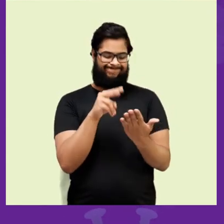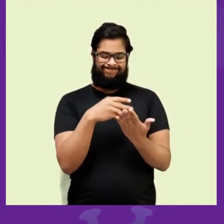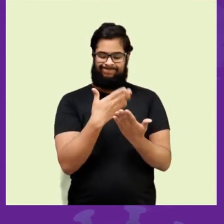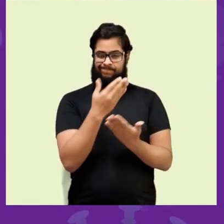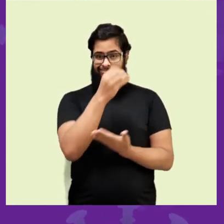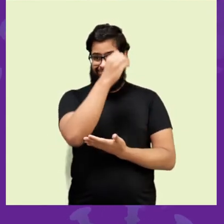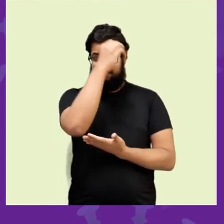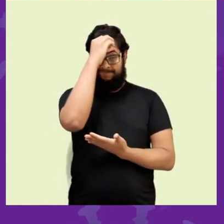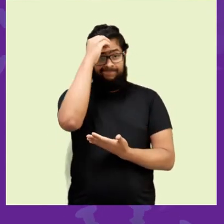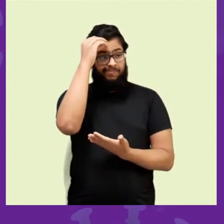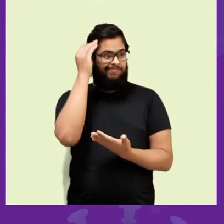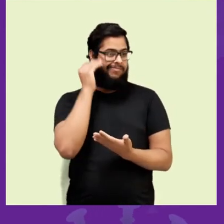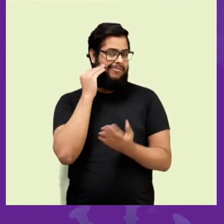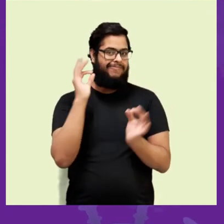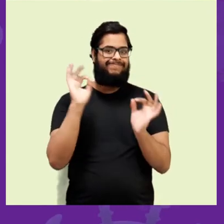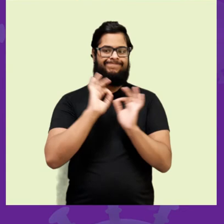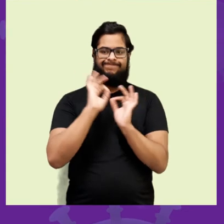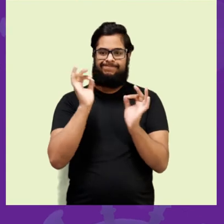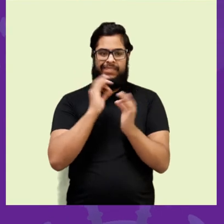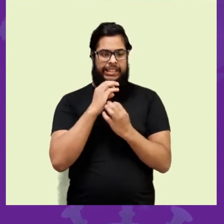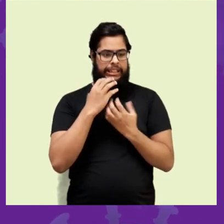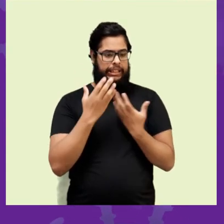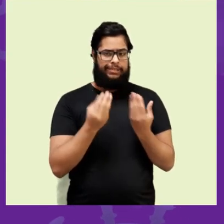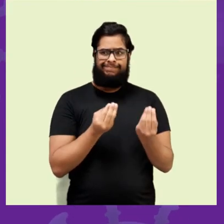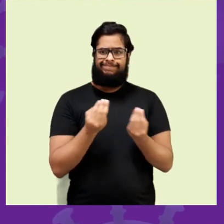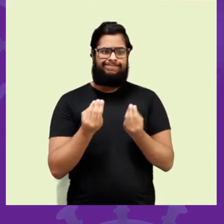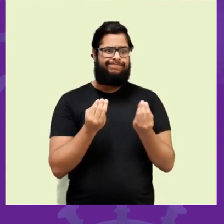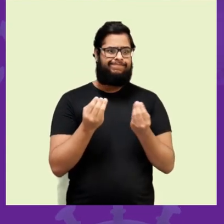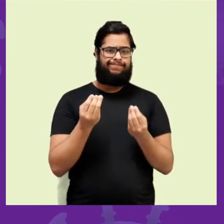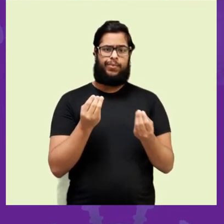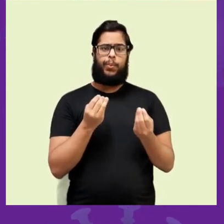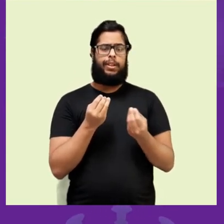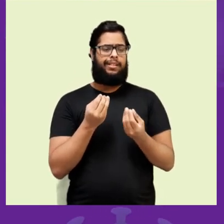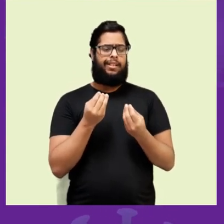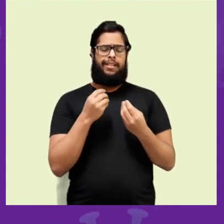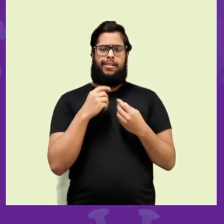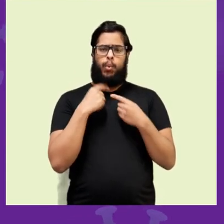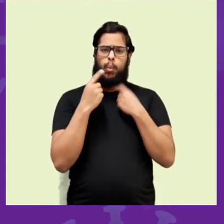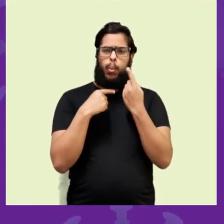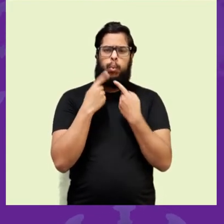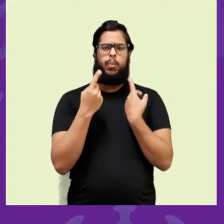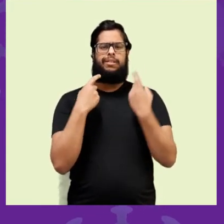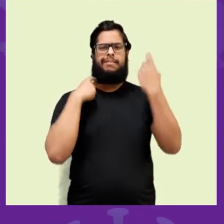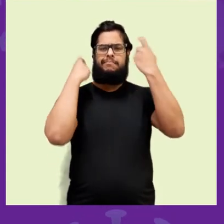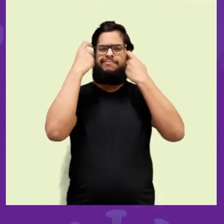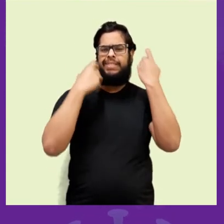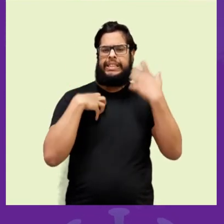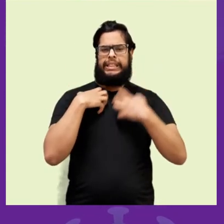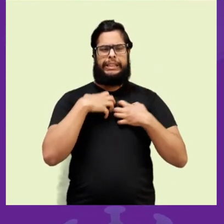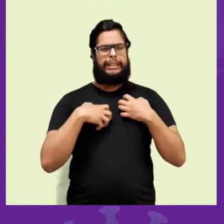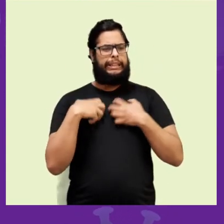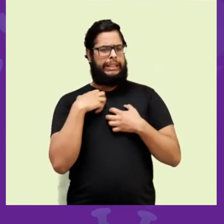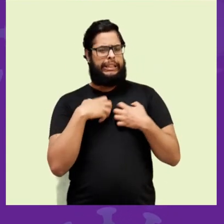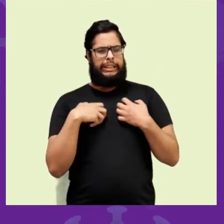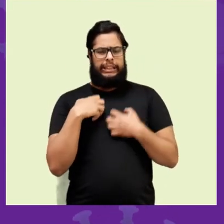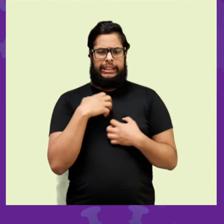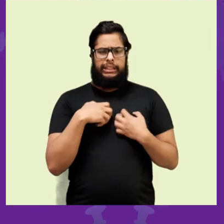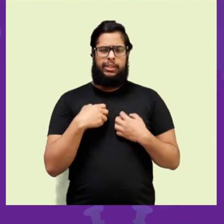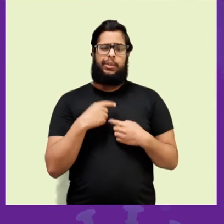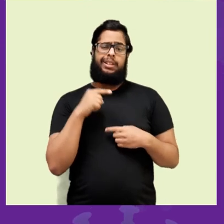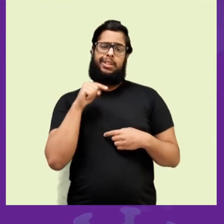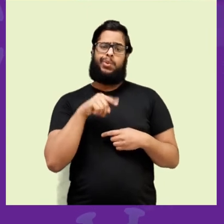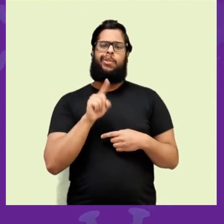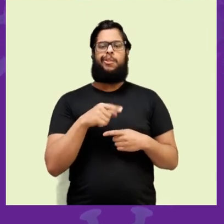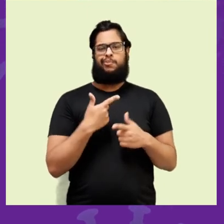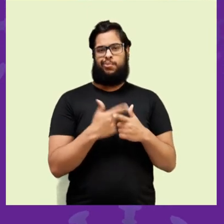positivo ou negativo, e aí a pessoa fica sem saber o que fazer com aquele resultado, criando muito mais problema para ela do que